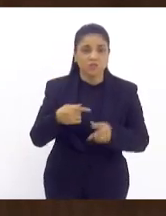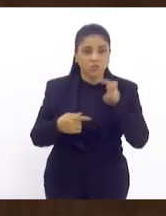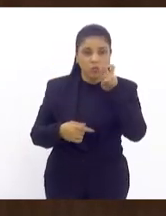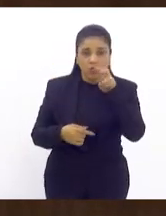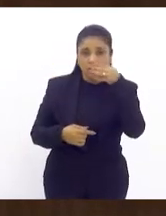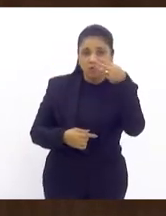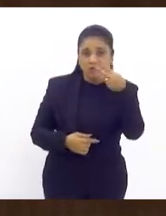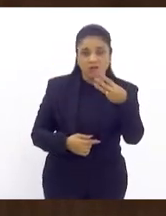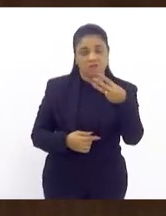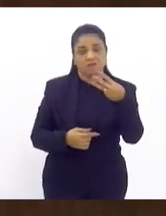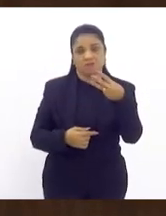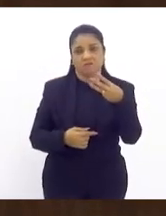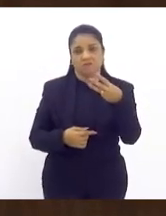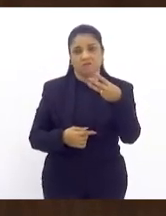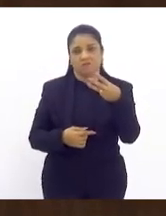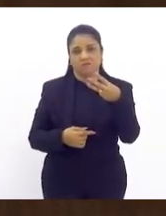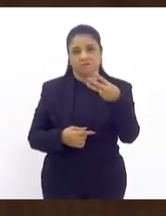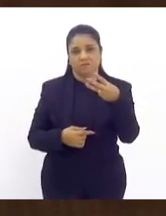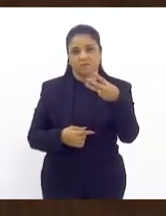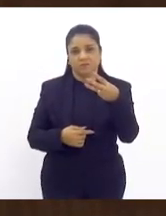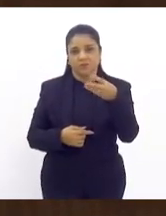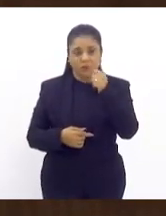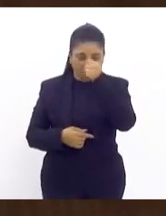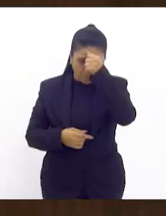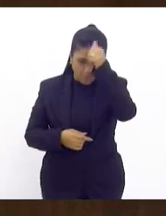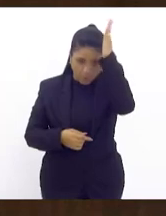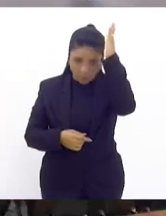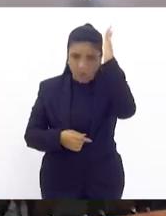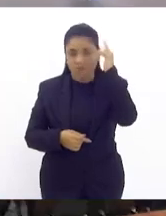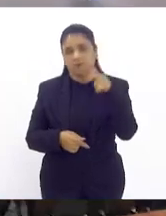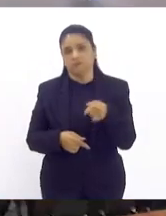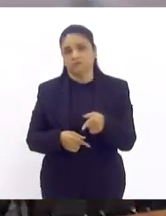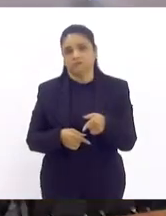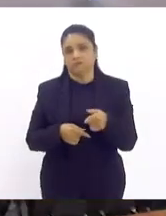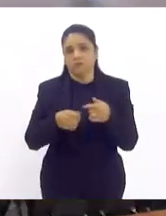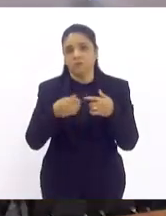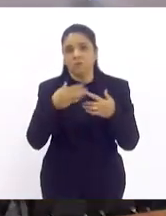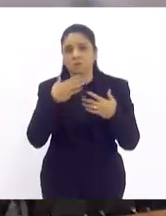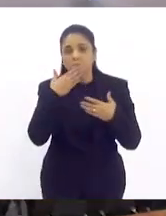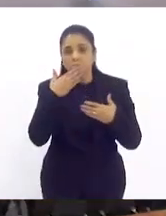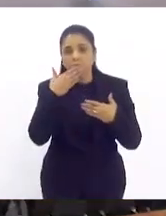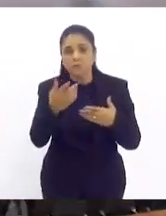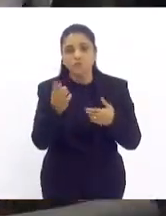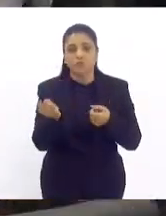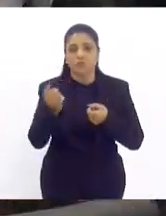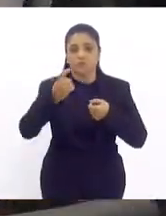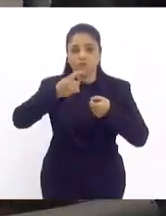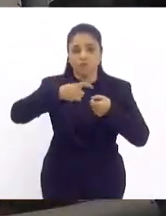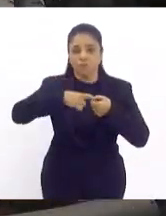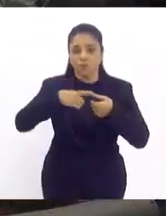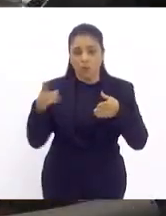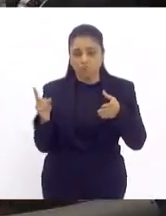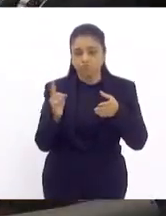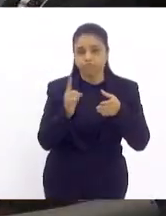pedindo justamente o retorno e eles abrem mão tia Ju